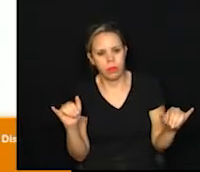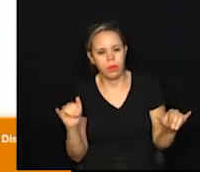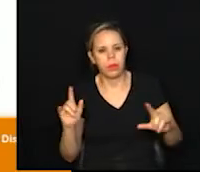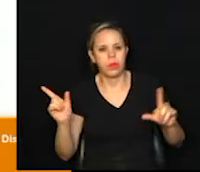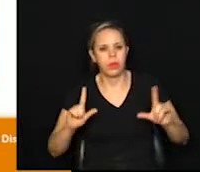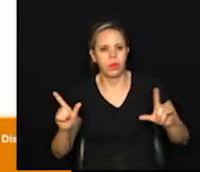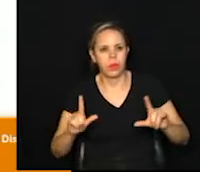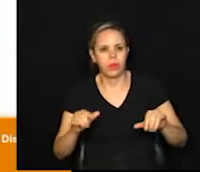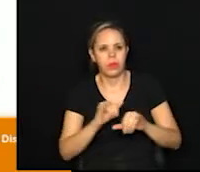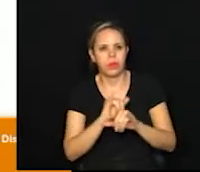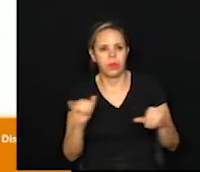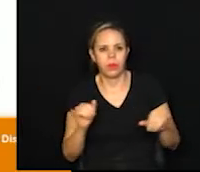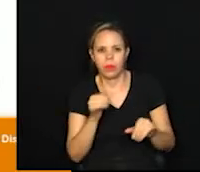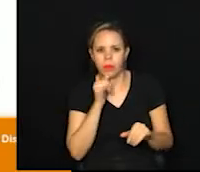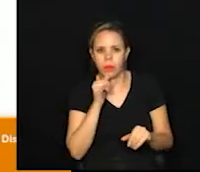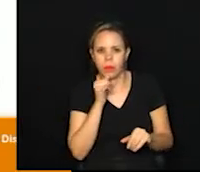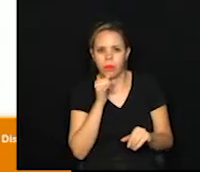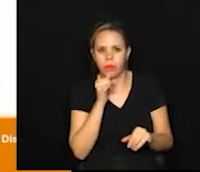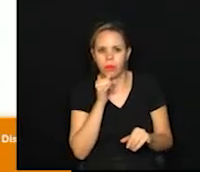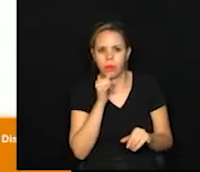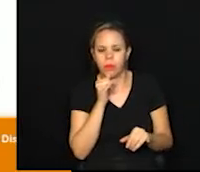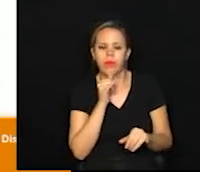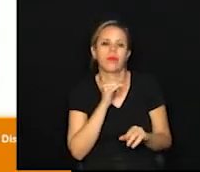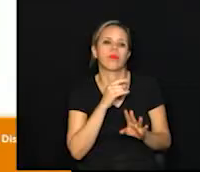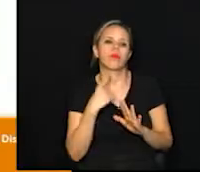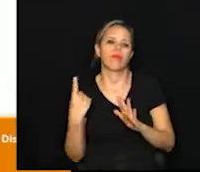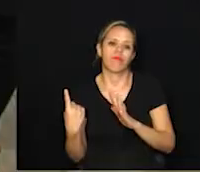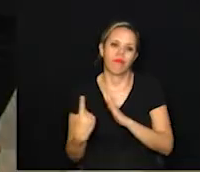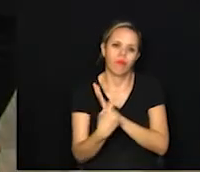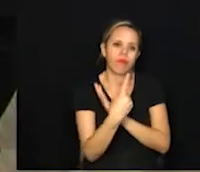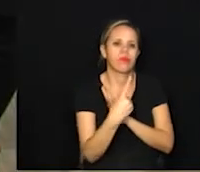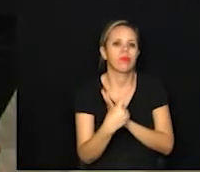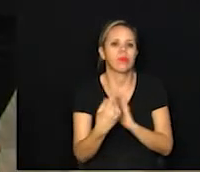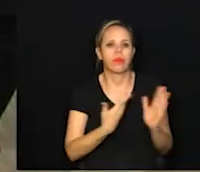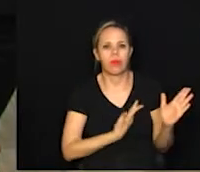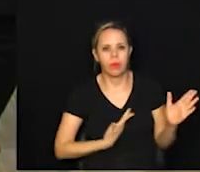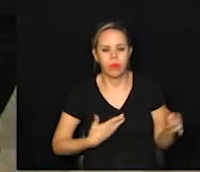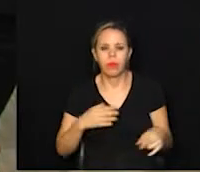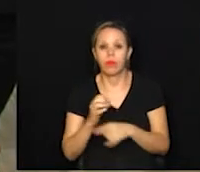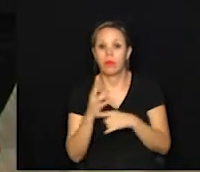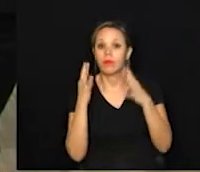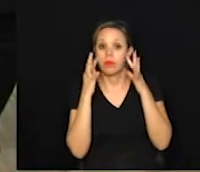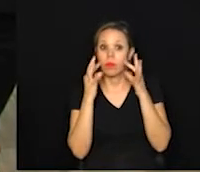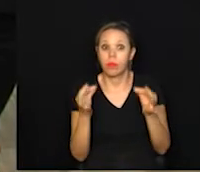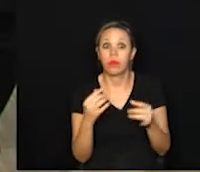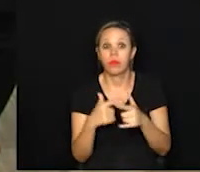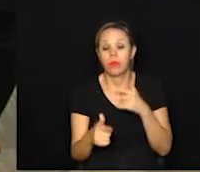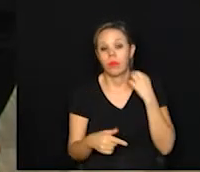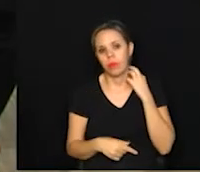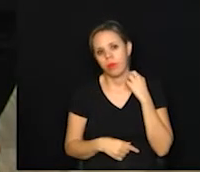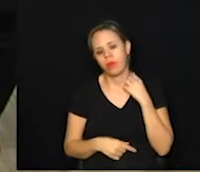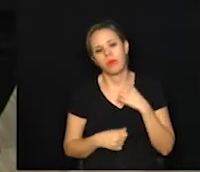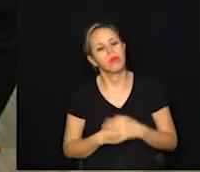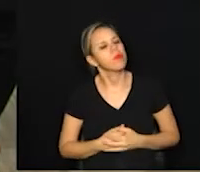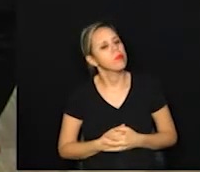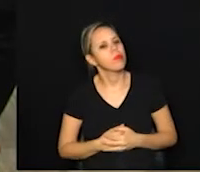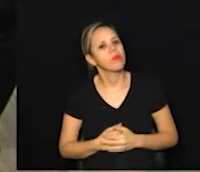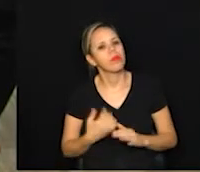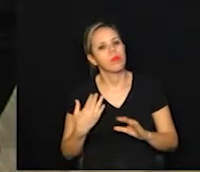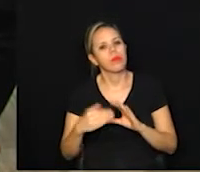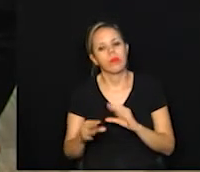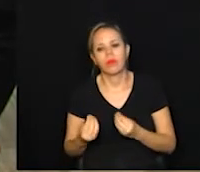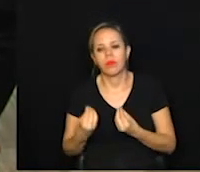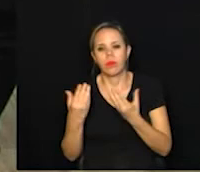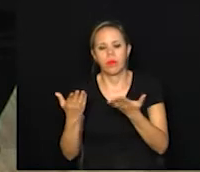tem noticiado a questão de fraudes, o governo do estado também está atento a isso e enviou, na última